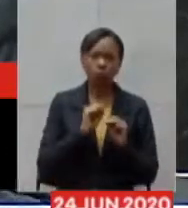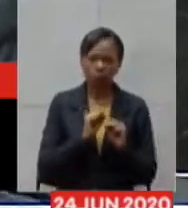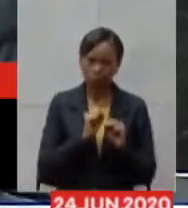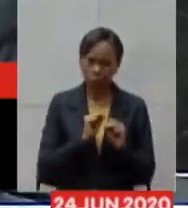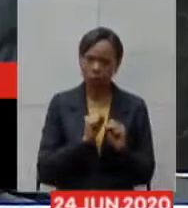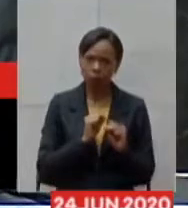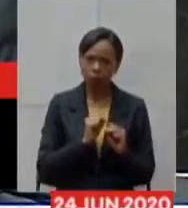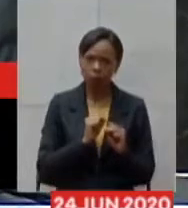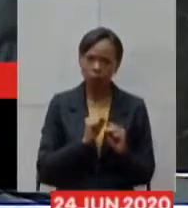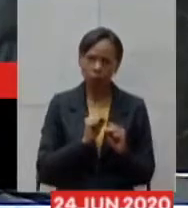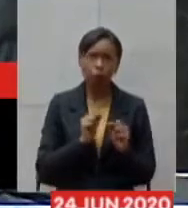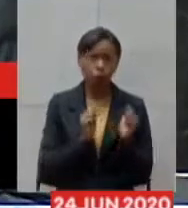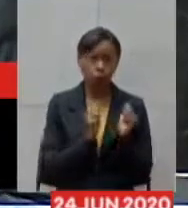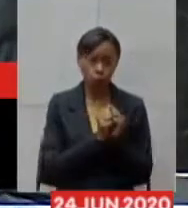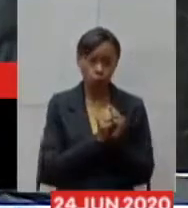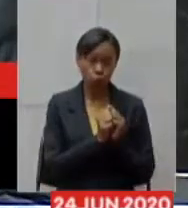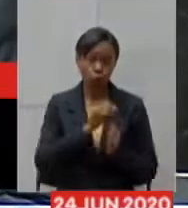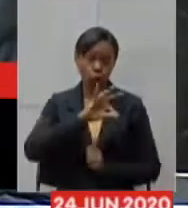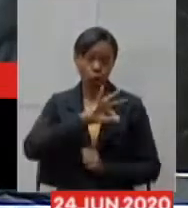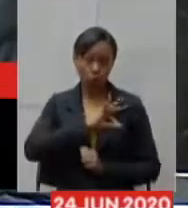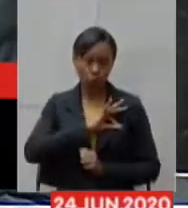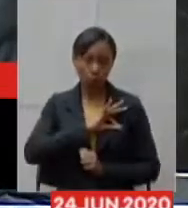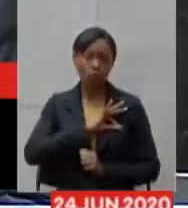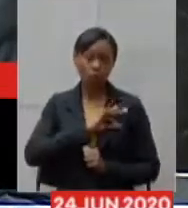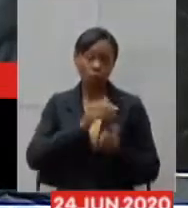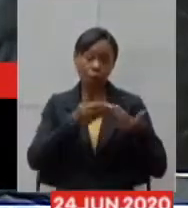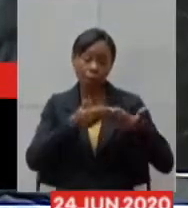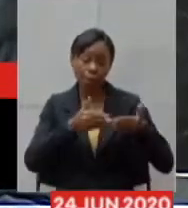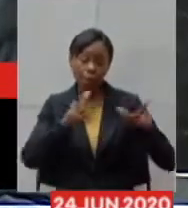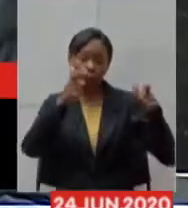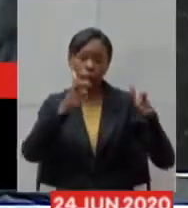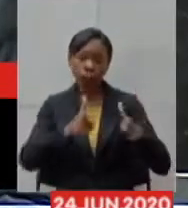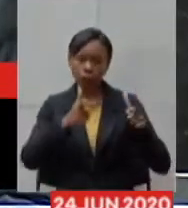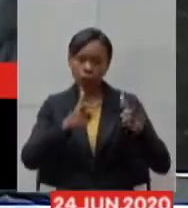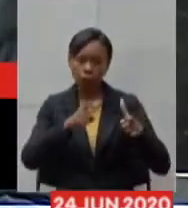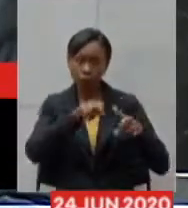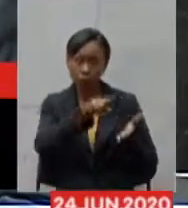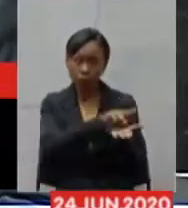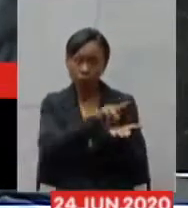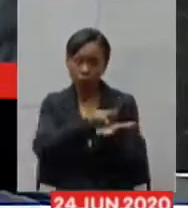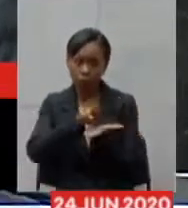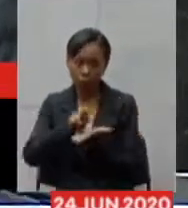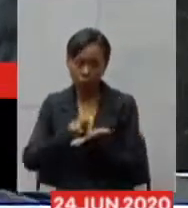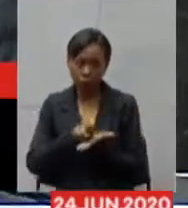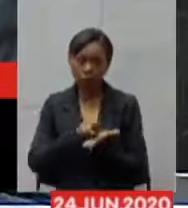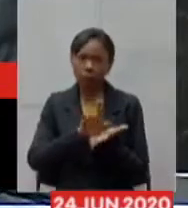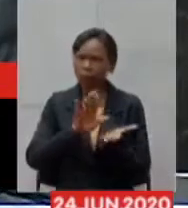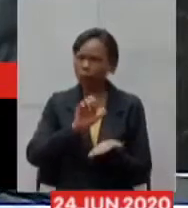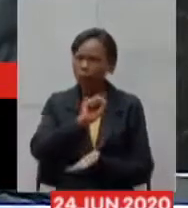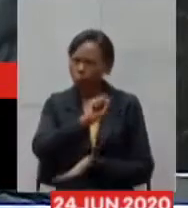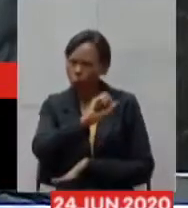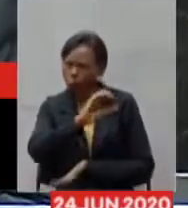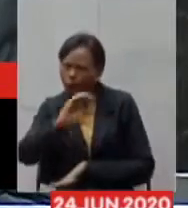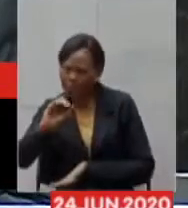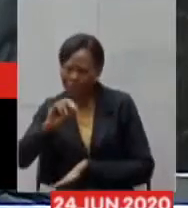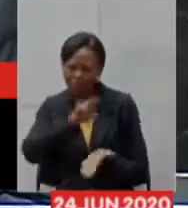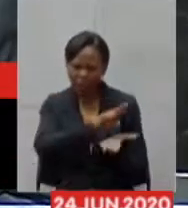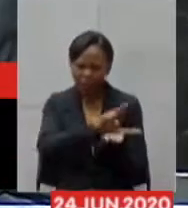de junto com a PM abrir leitos inicialmente de forma nenhuma nós vamos abrir 800 leitos de uma vez